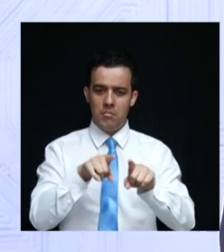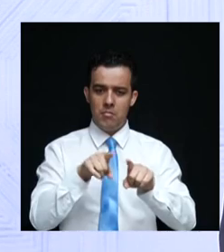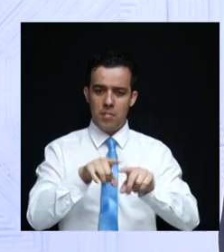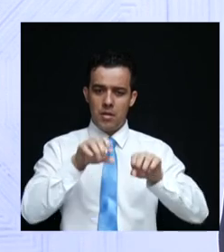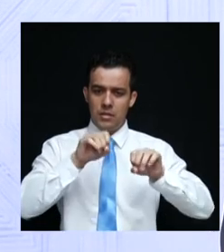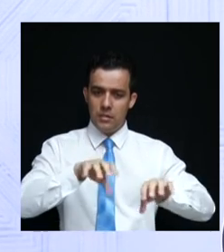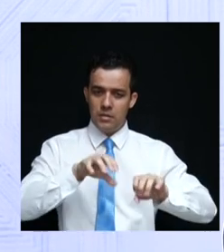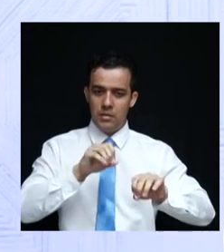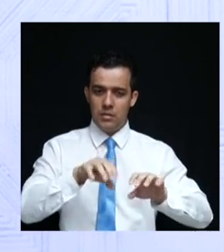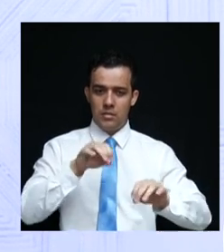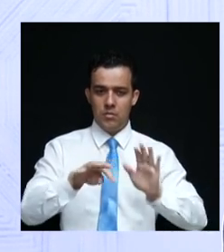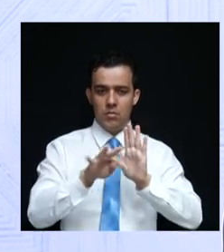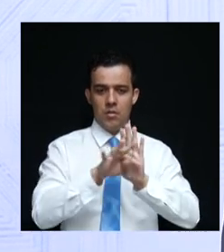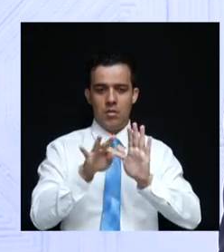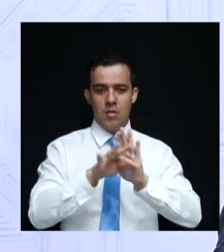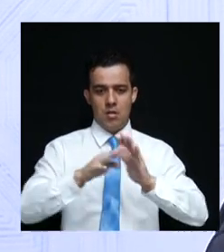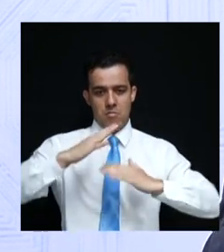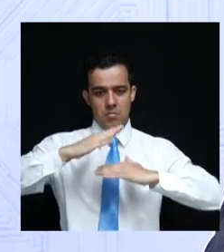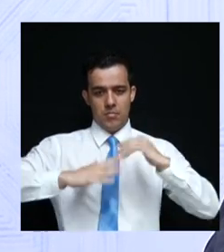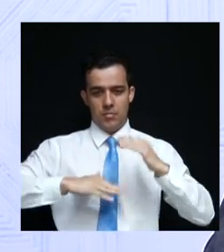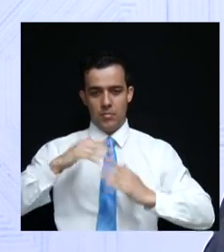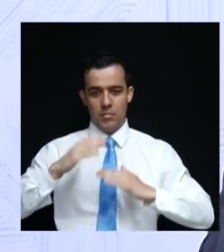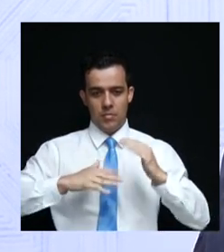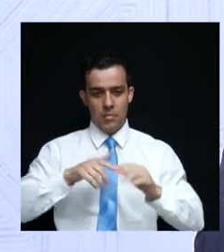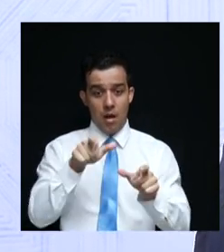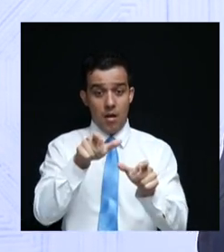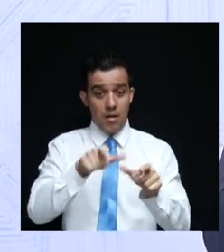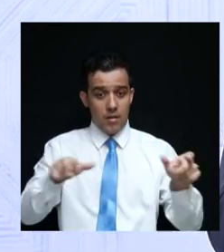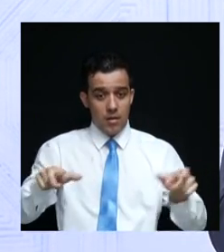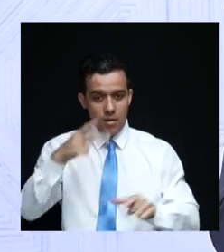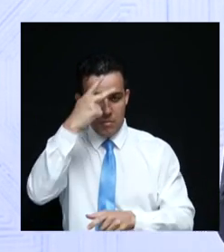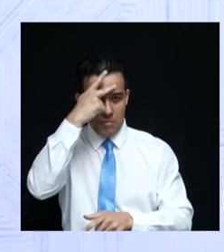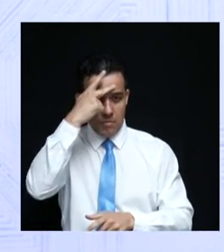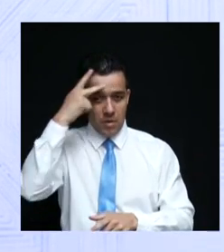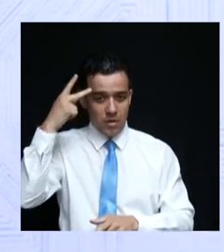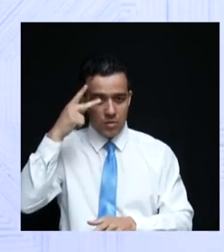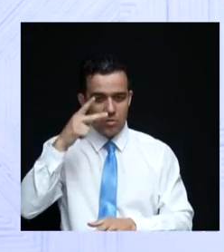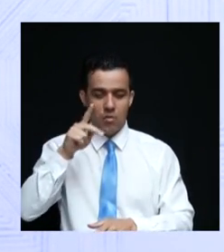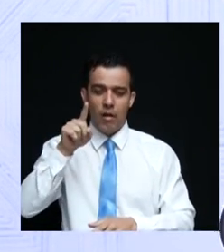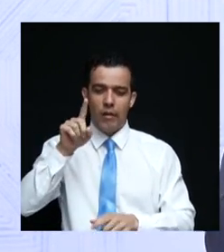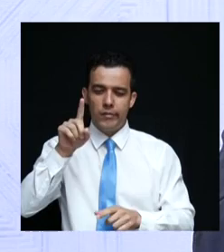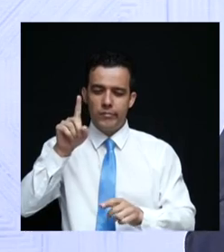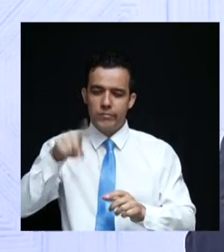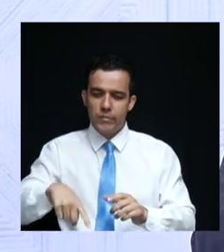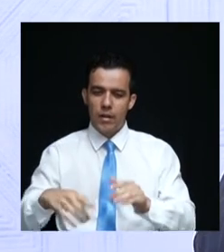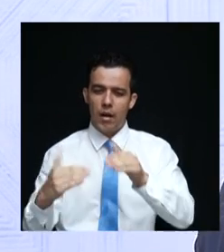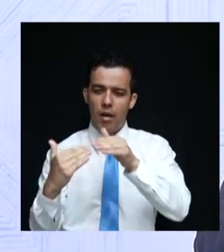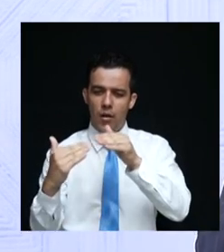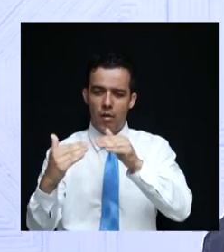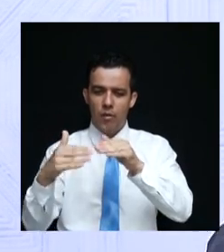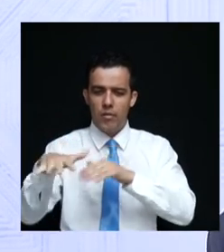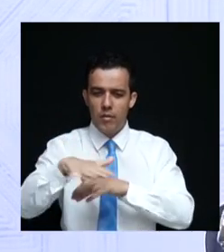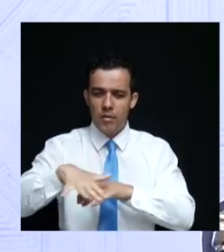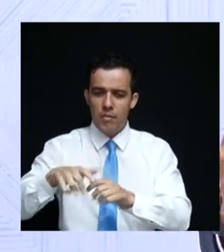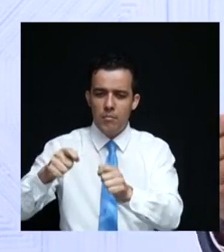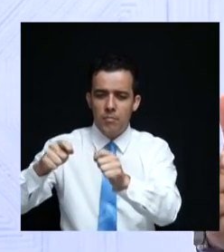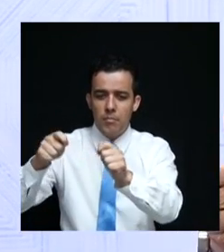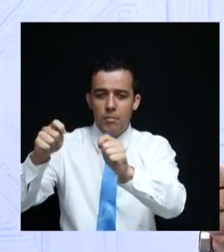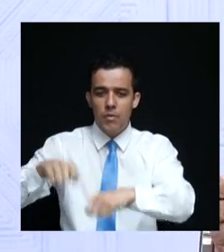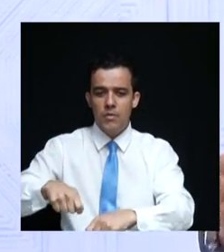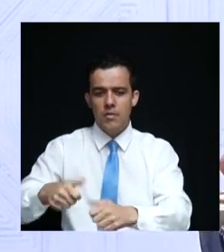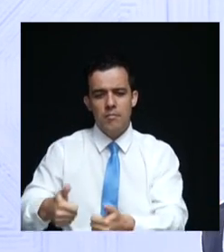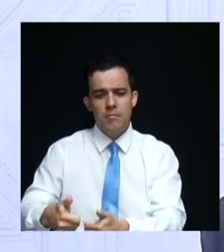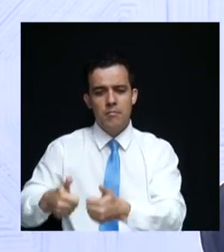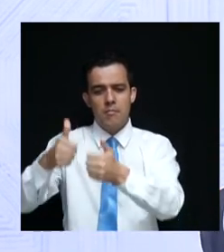profissionalizante, para que as pessoas, de acordo com a sua região, possa ali ser melhor